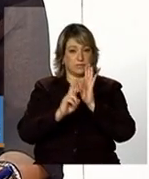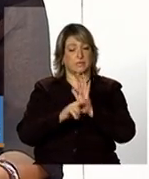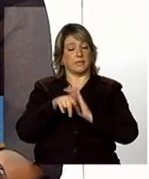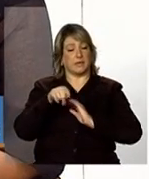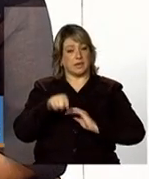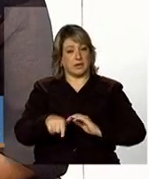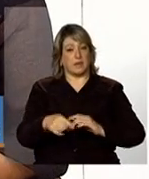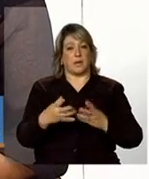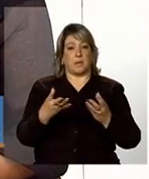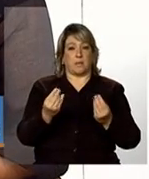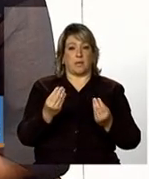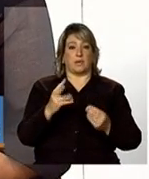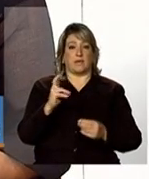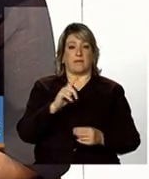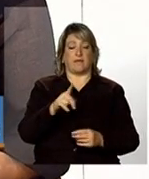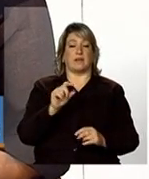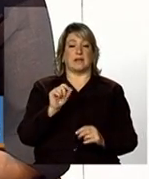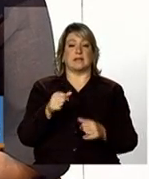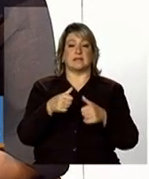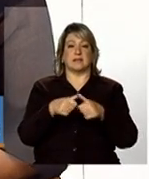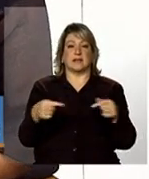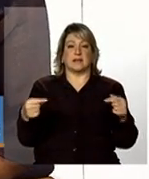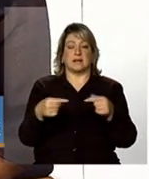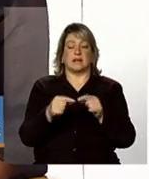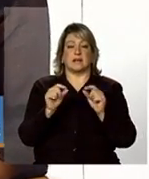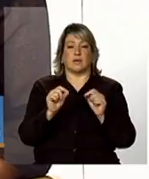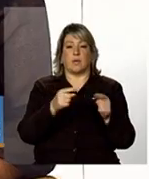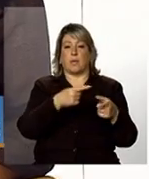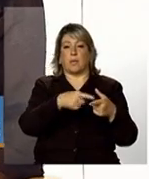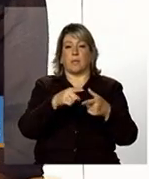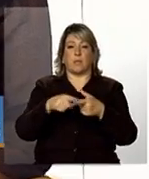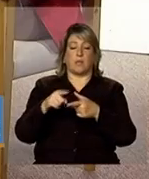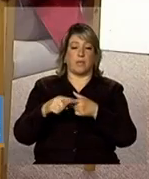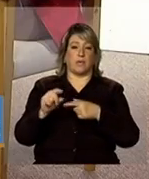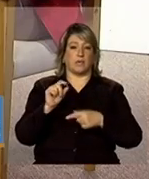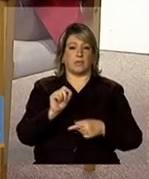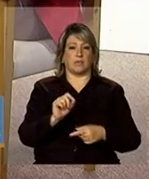vezes está ligado a situações de auto